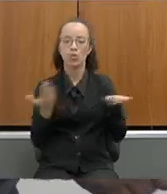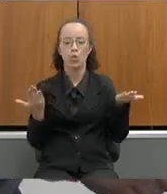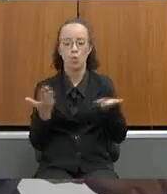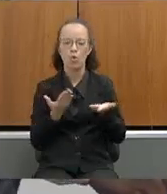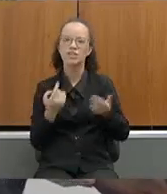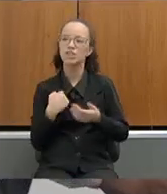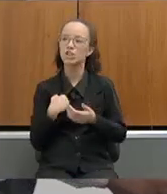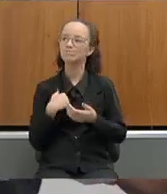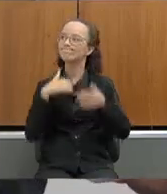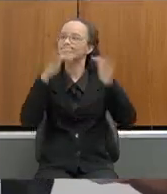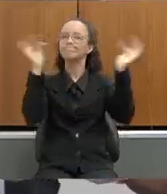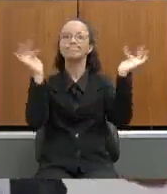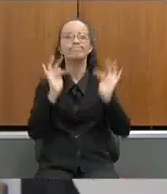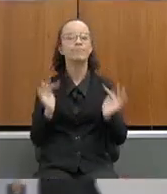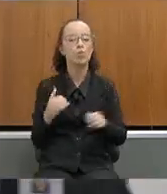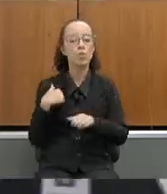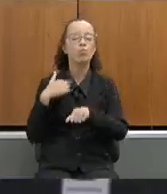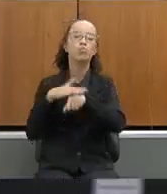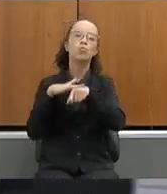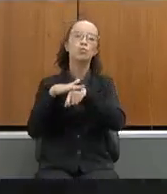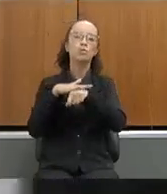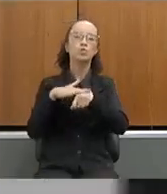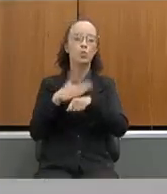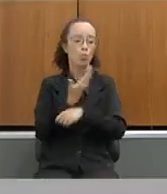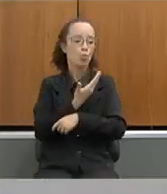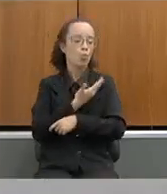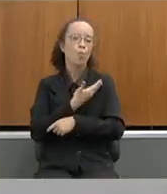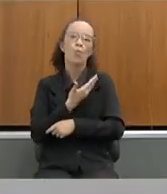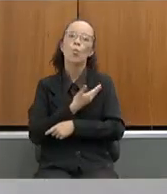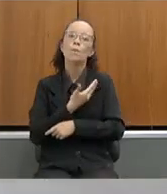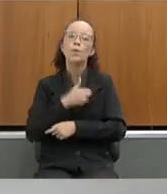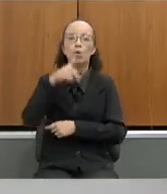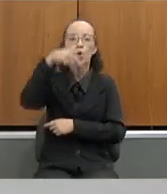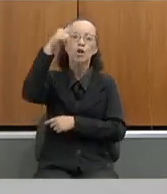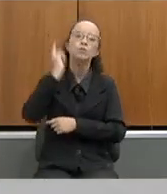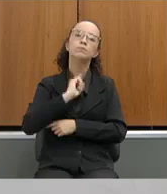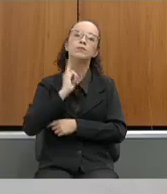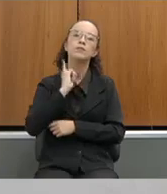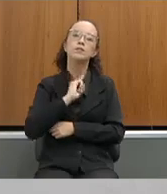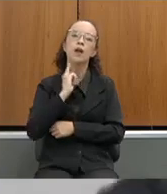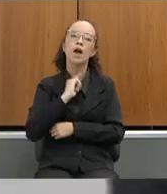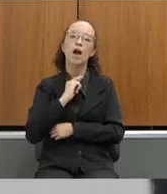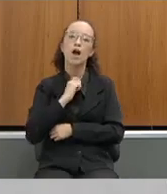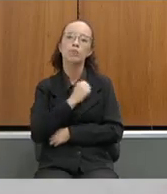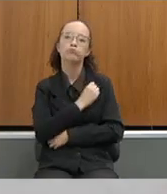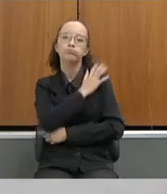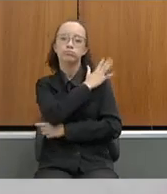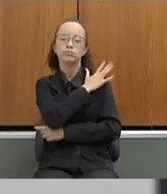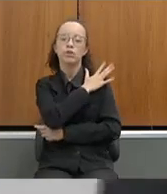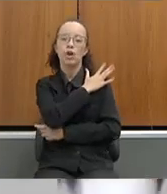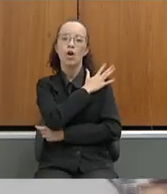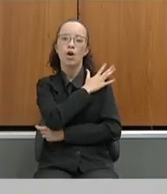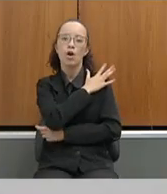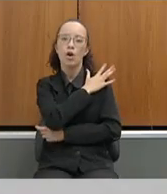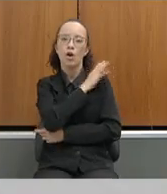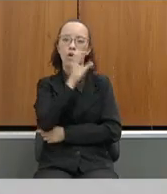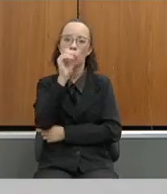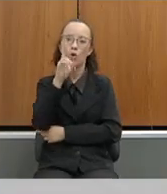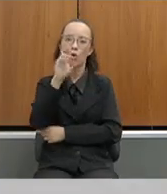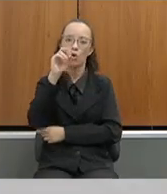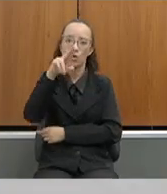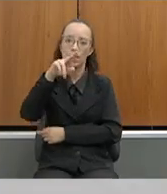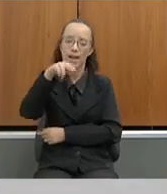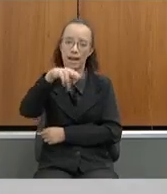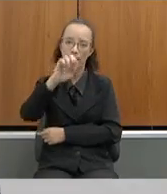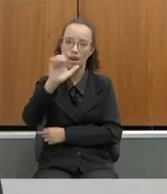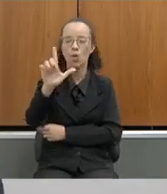muito alegre. Eu conversei com um grande amigo do Norte de Minas, que é o Coronel Oswaldo. E o Coronel Oswaldo, perguntei para